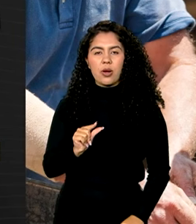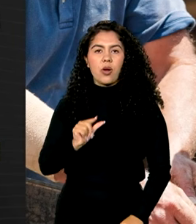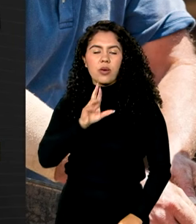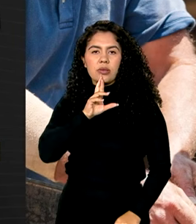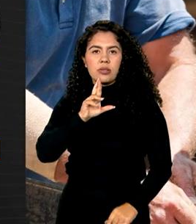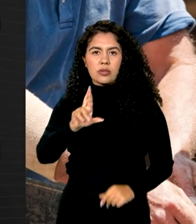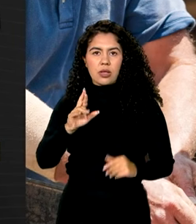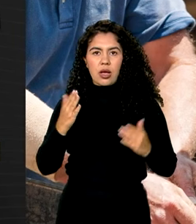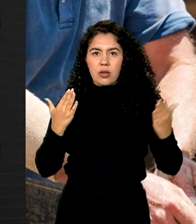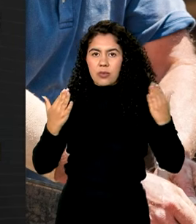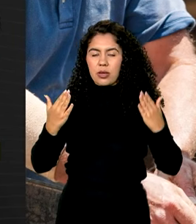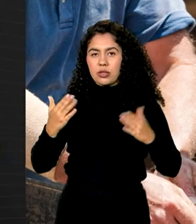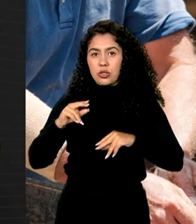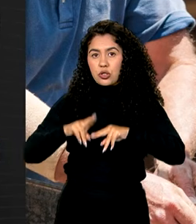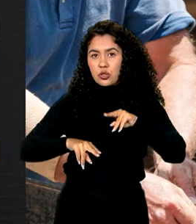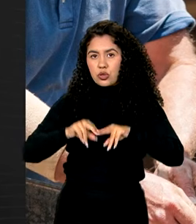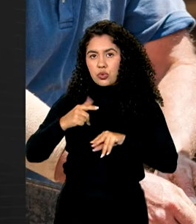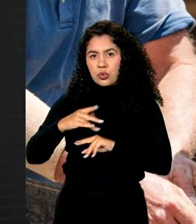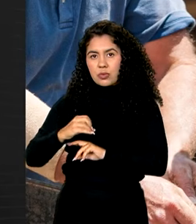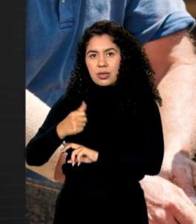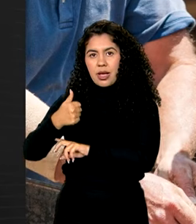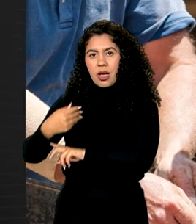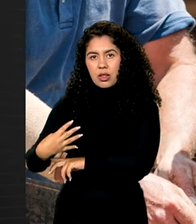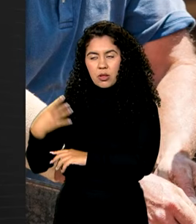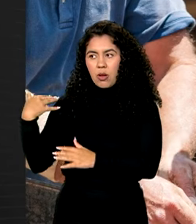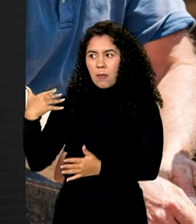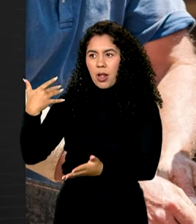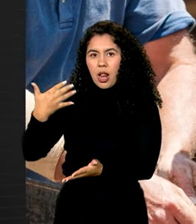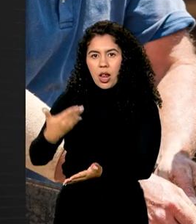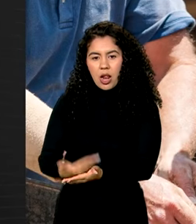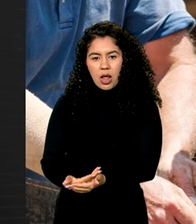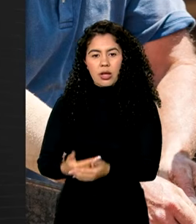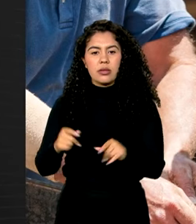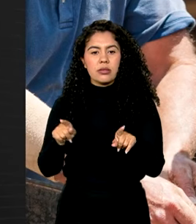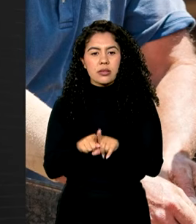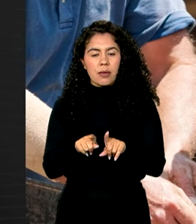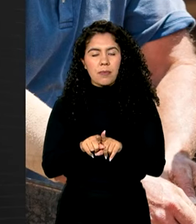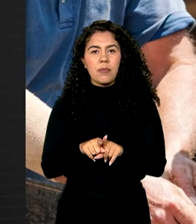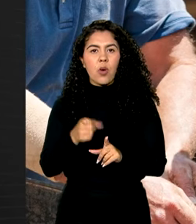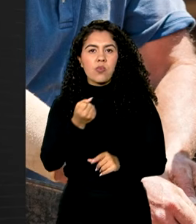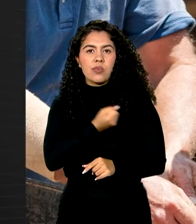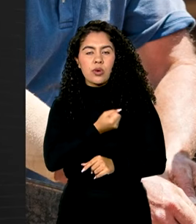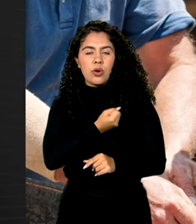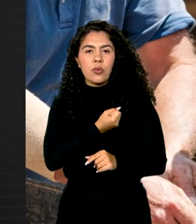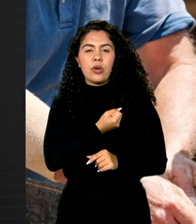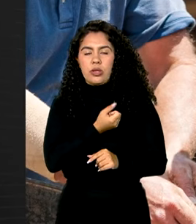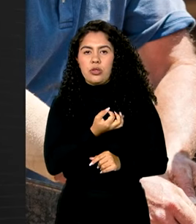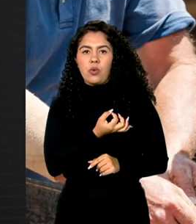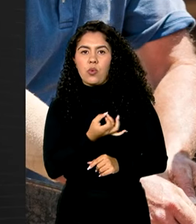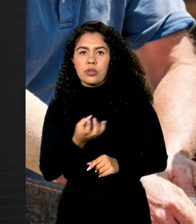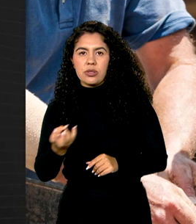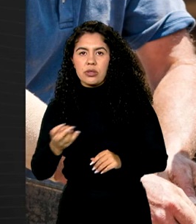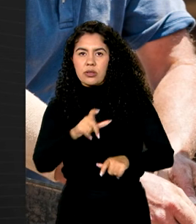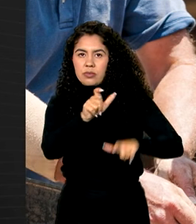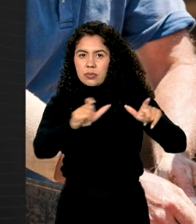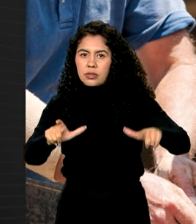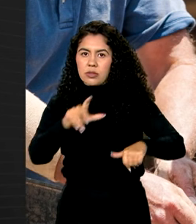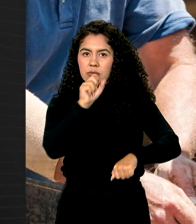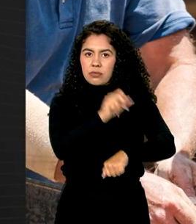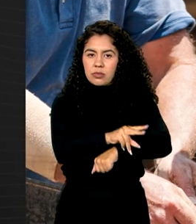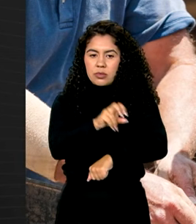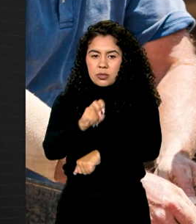2014. Do outro lado, o número de pessoas ocupadas bateu recorde da série histórica iniciada em